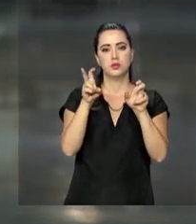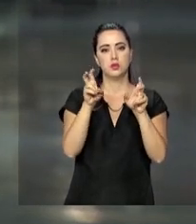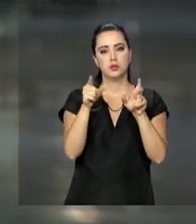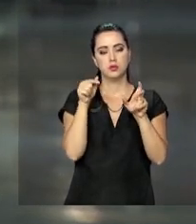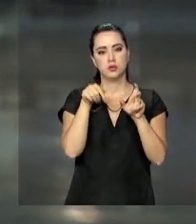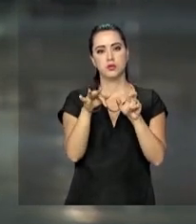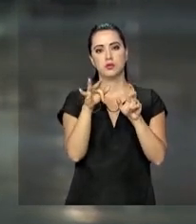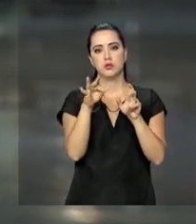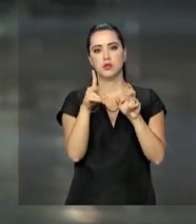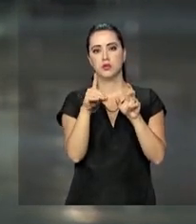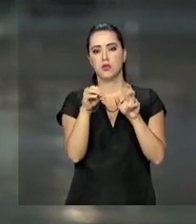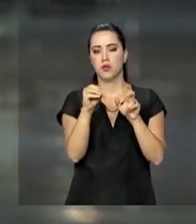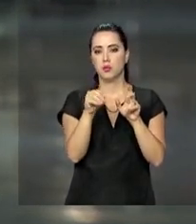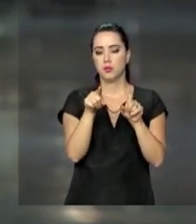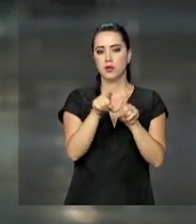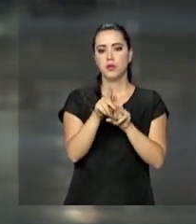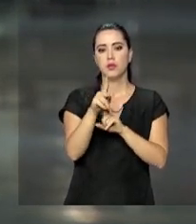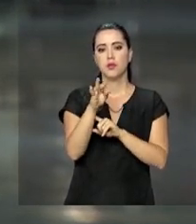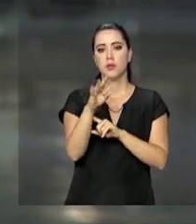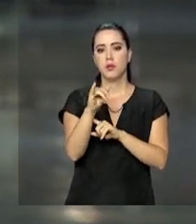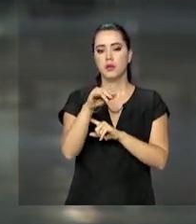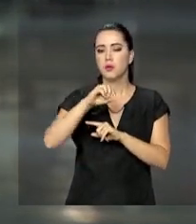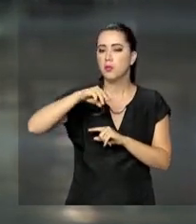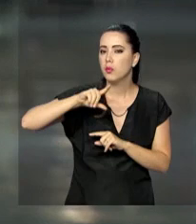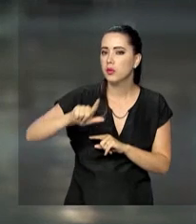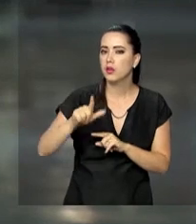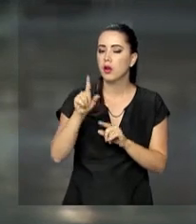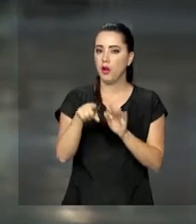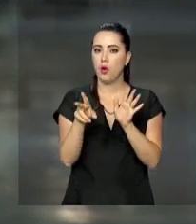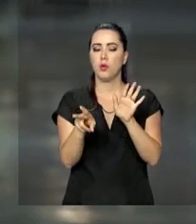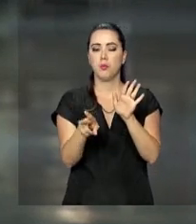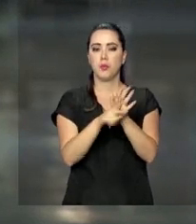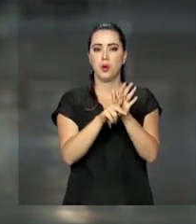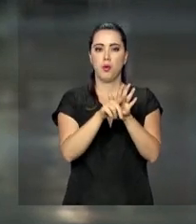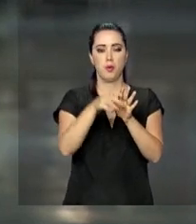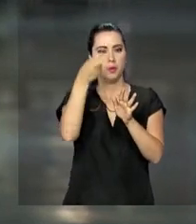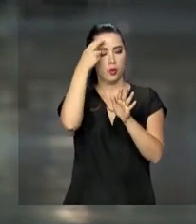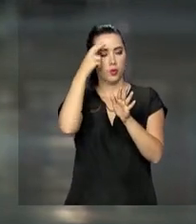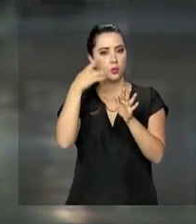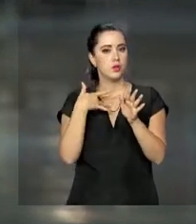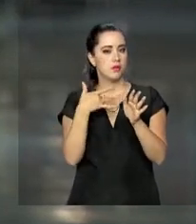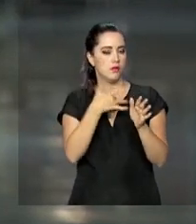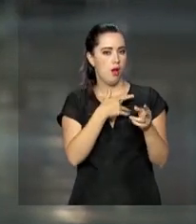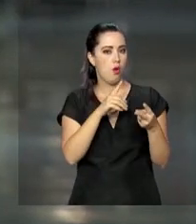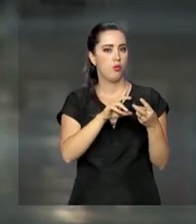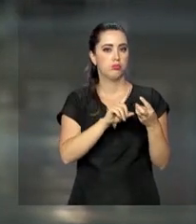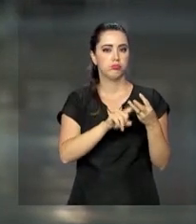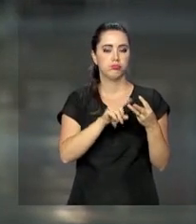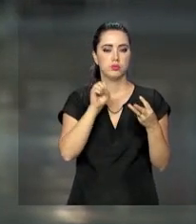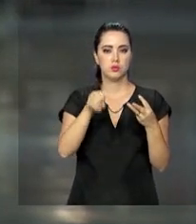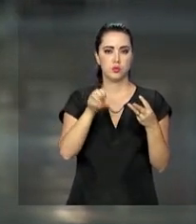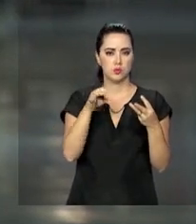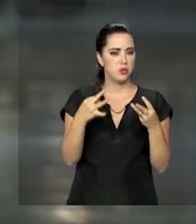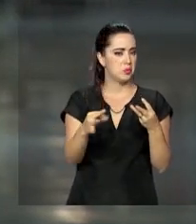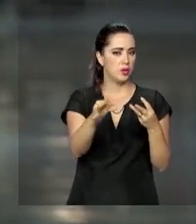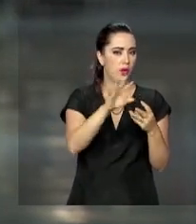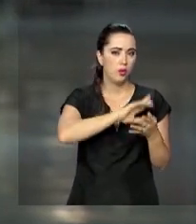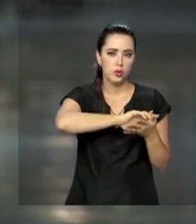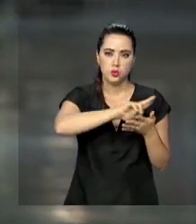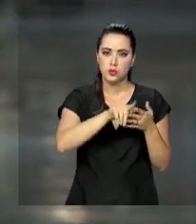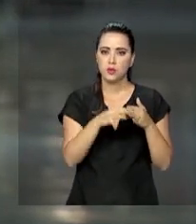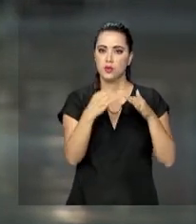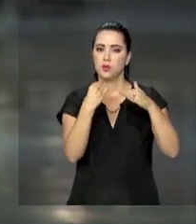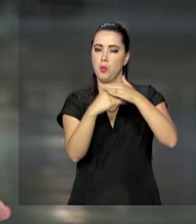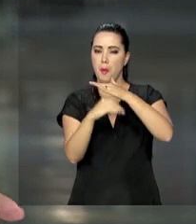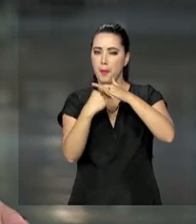não se dirige especificamente à cultura, ela se dirige também a áreas como saúde, educação e tecnologia. Esses